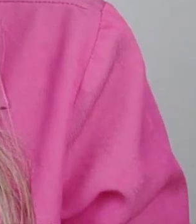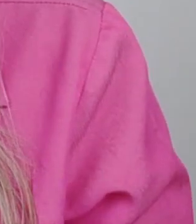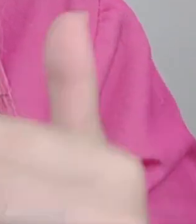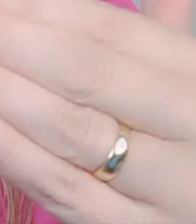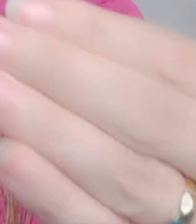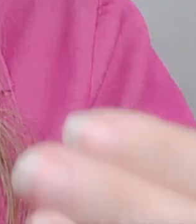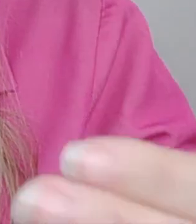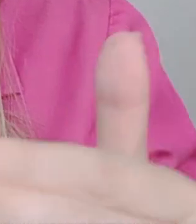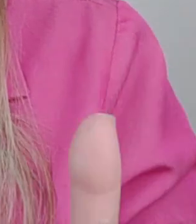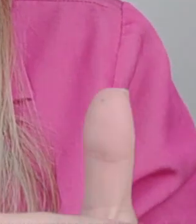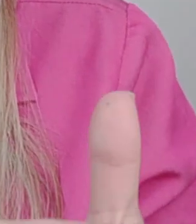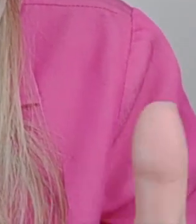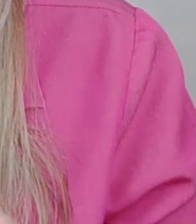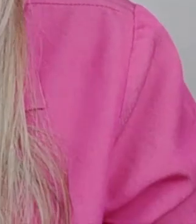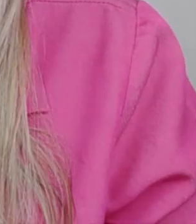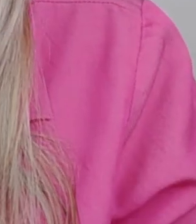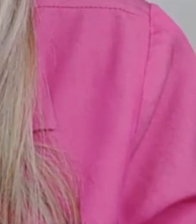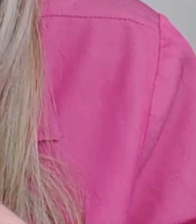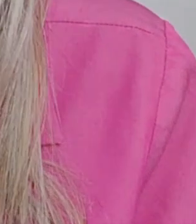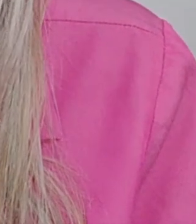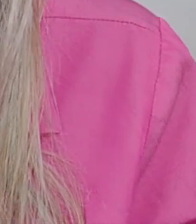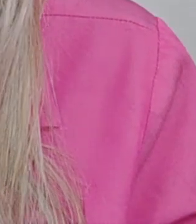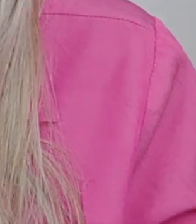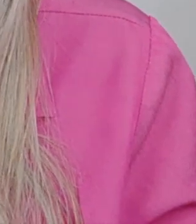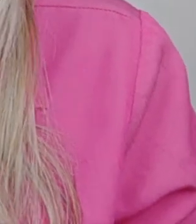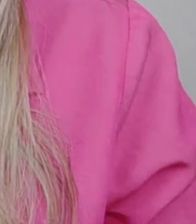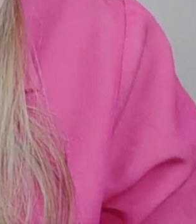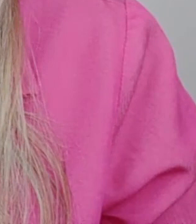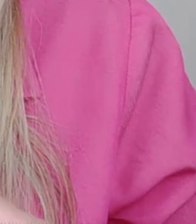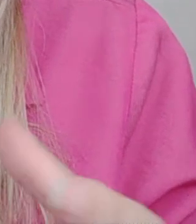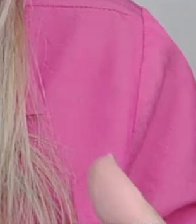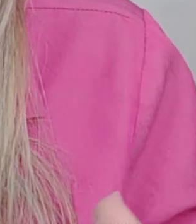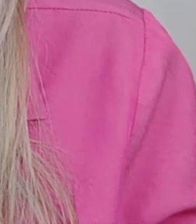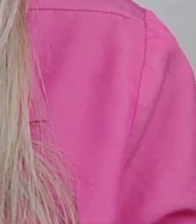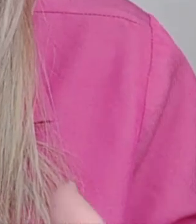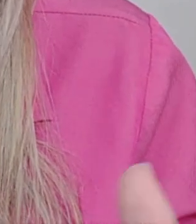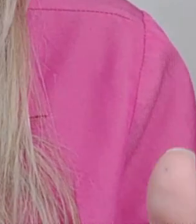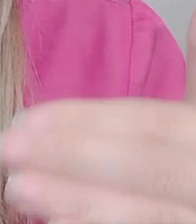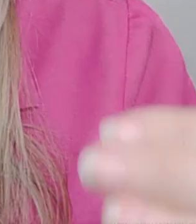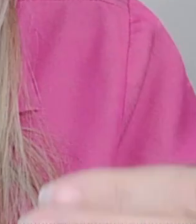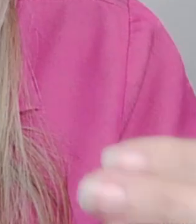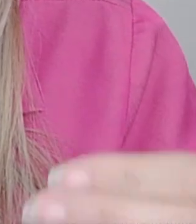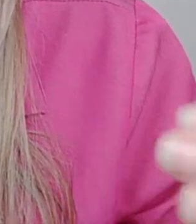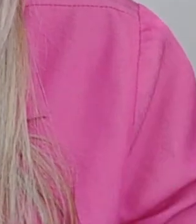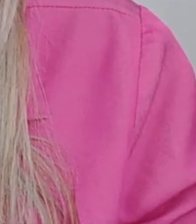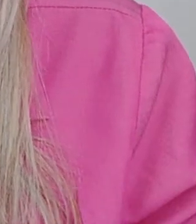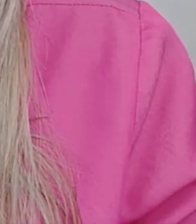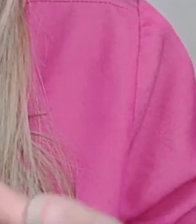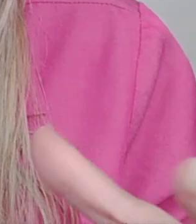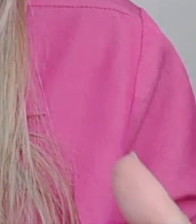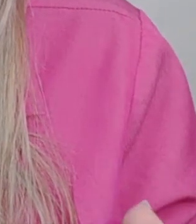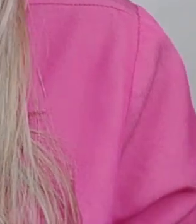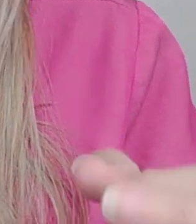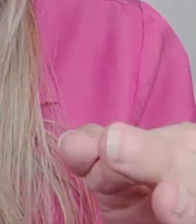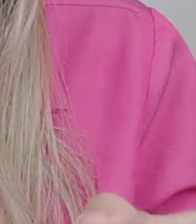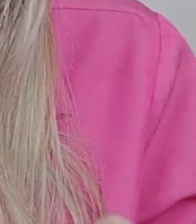consignado pra vocês beneficiar o Auxílio Brasil, trazendo vários esclarecimentos, trazendo informações principalmente sobre negativados aí do